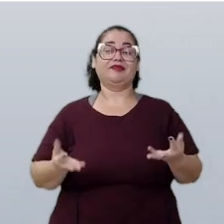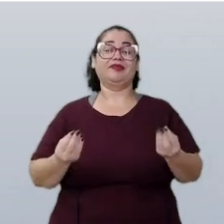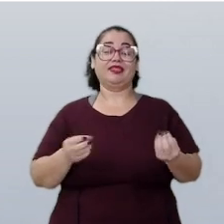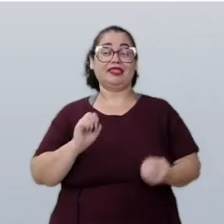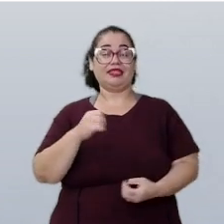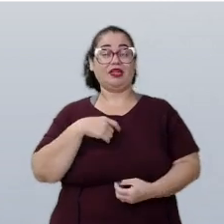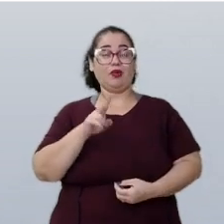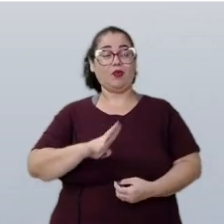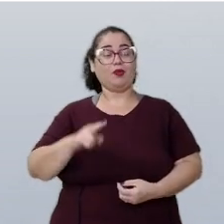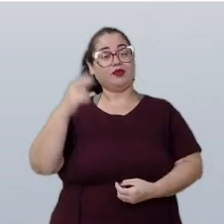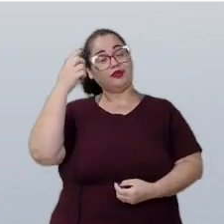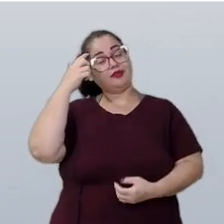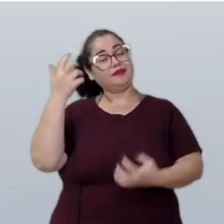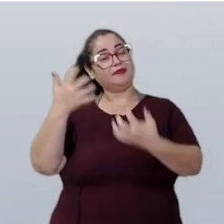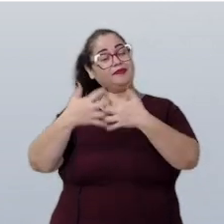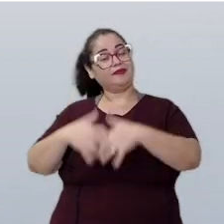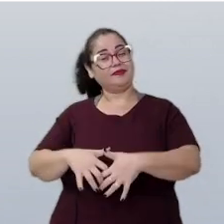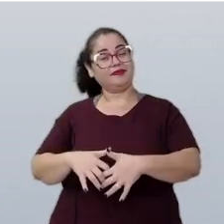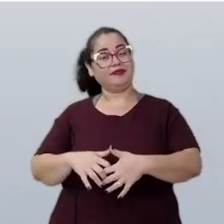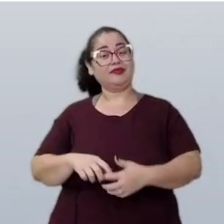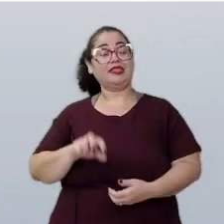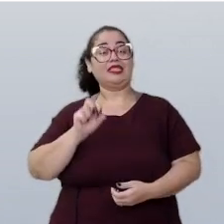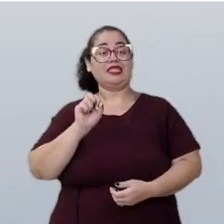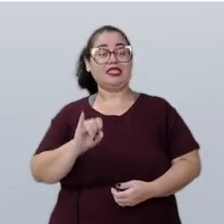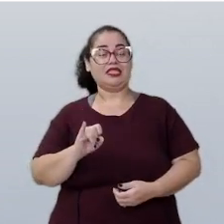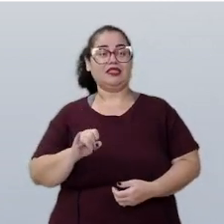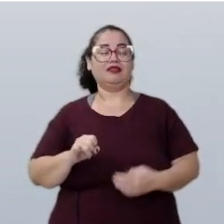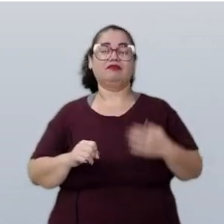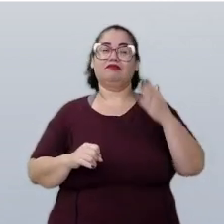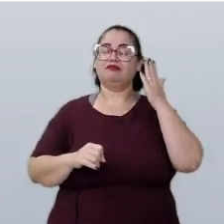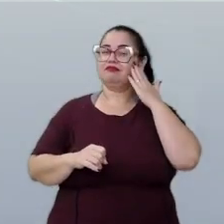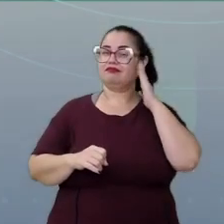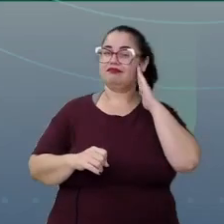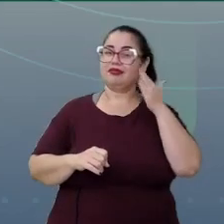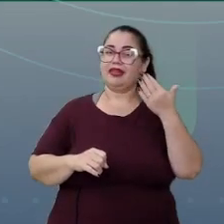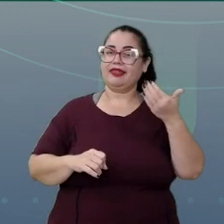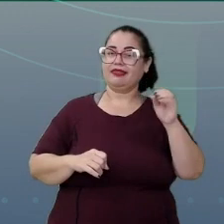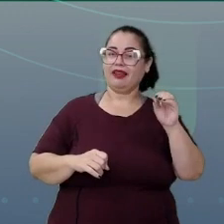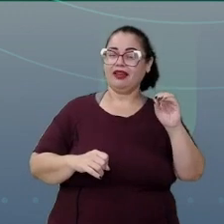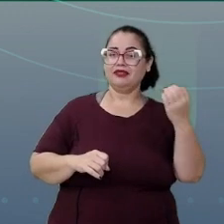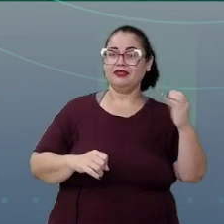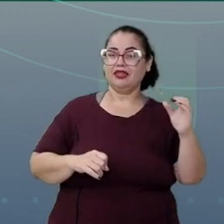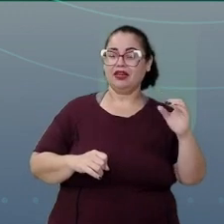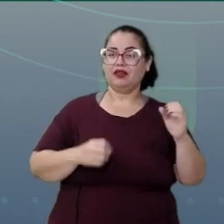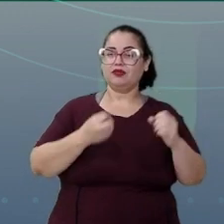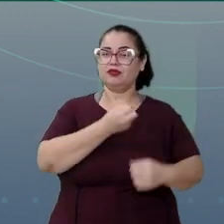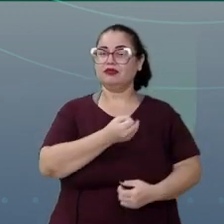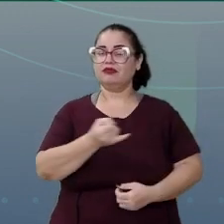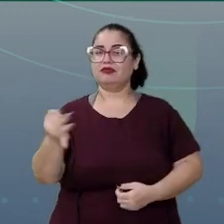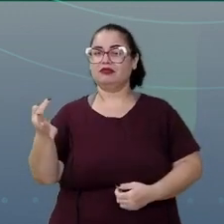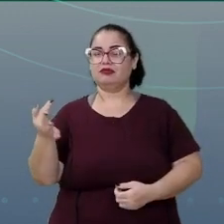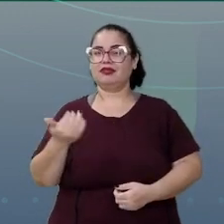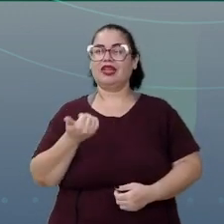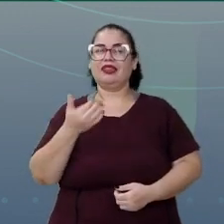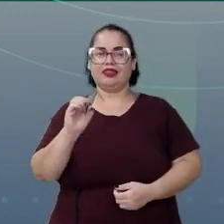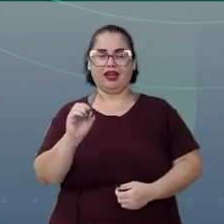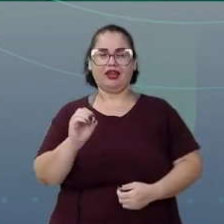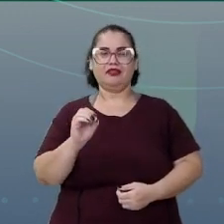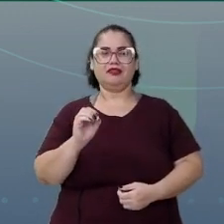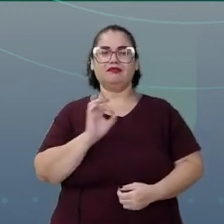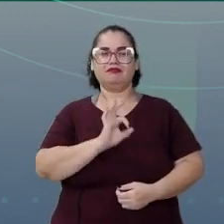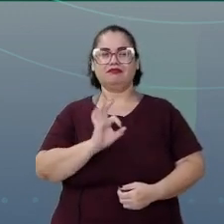utilizar o raciocínio lógico. Se, com a moeda de dez centavos, eu preciso de dez